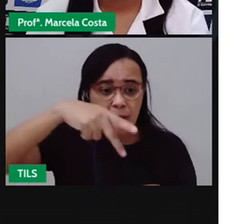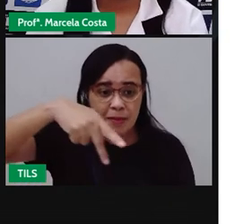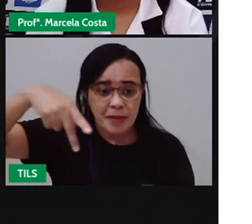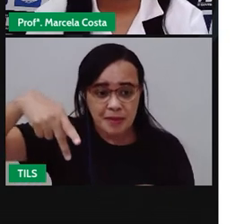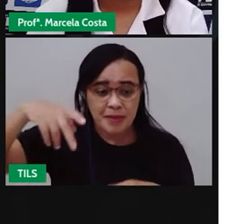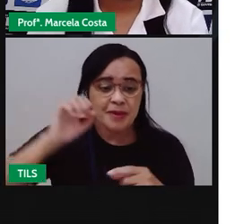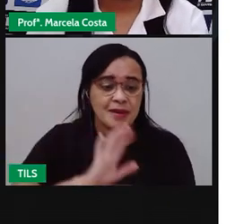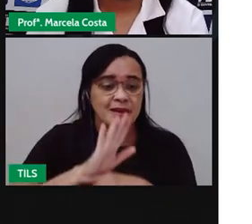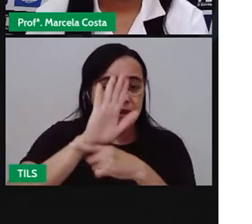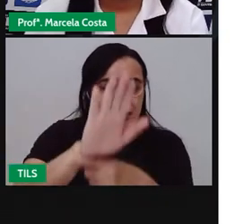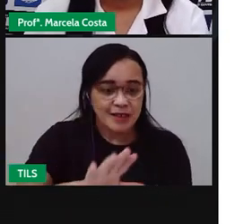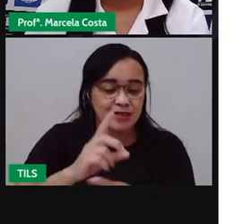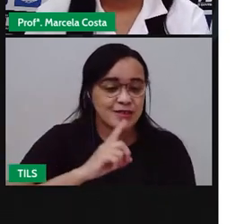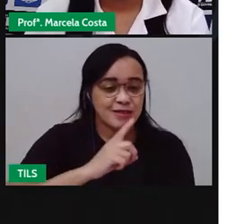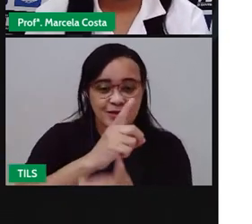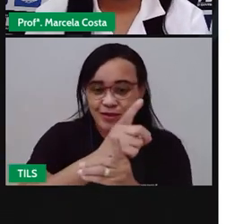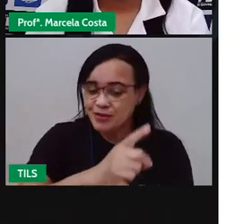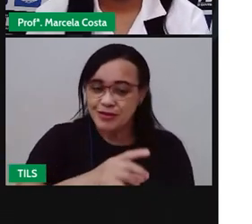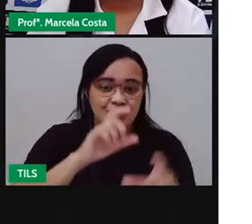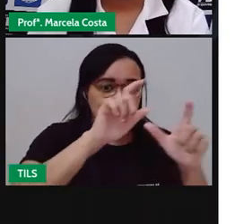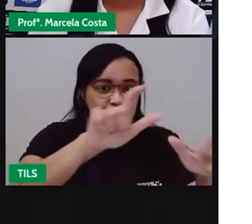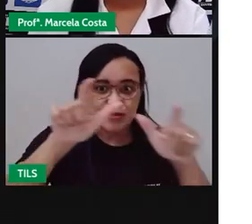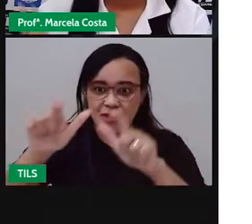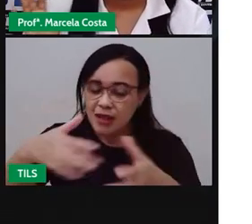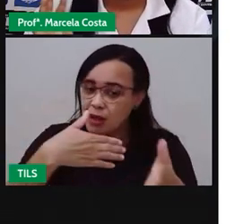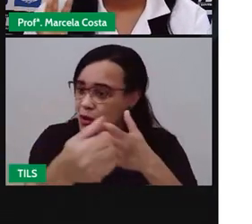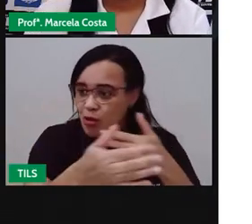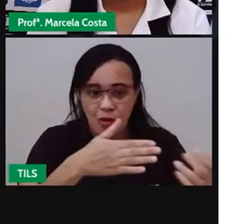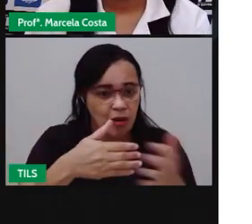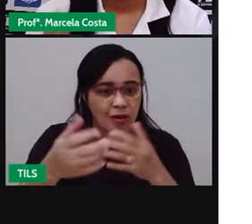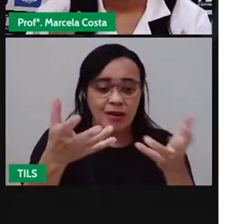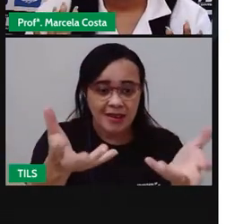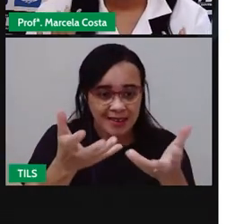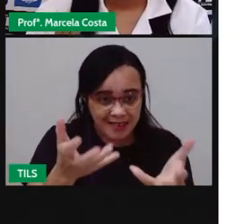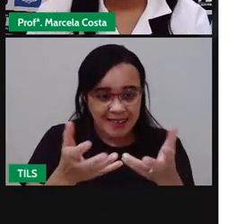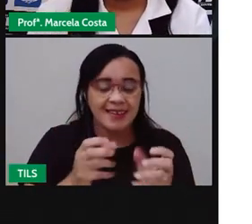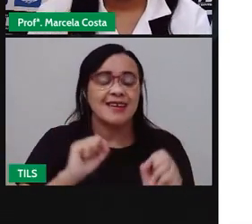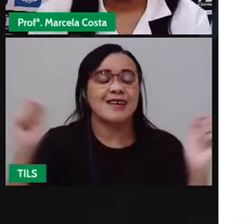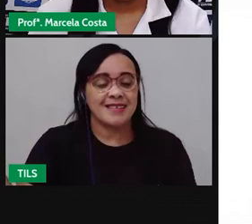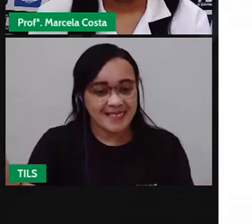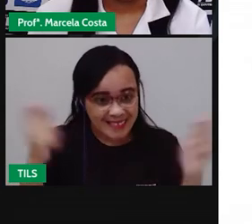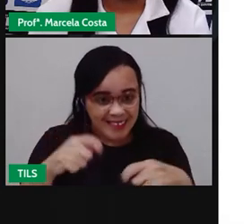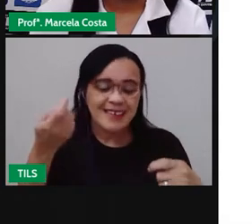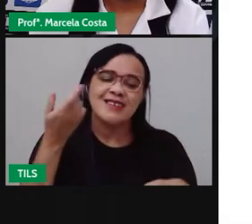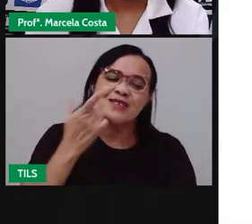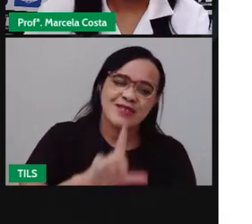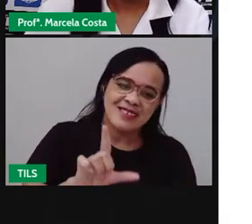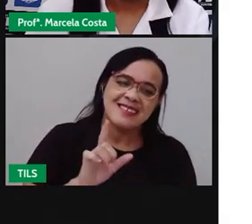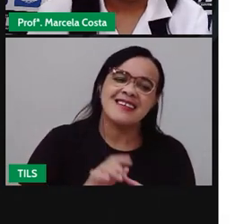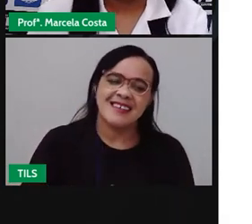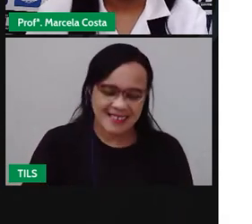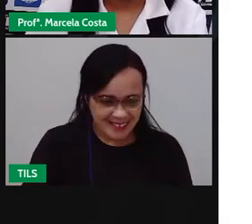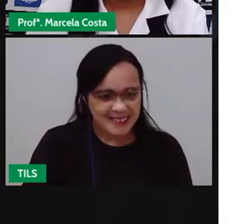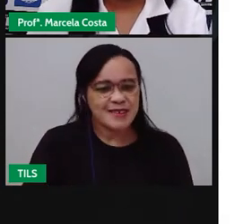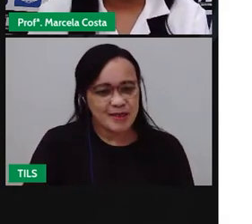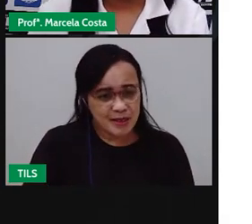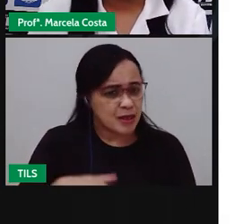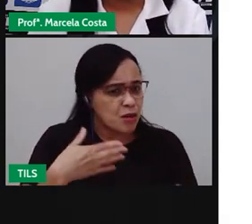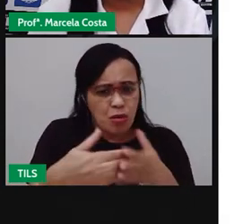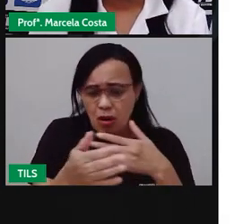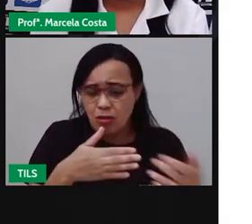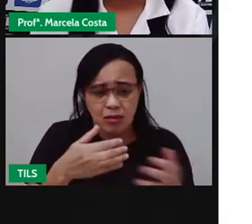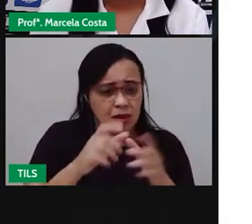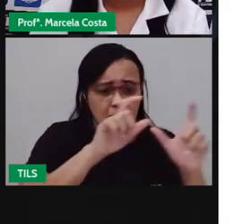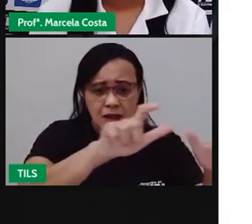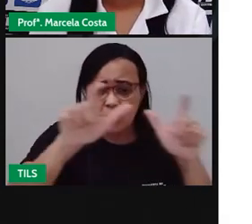qualquer bairro, de qualquer estabelecimento aqui da nossa região ou de qualquer outra região do país.